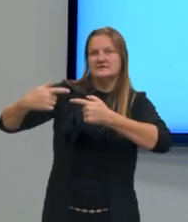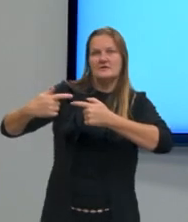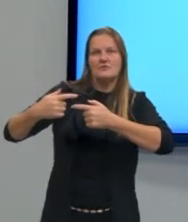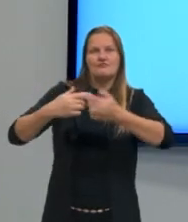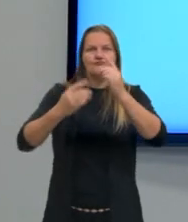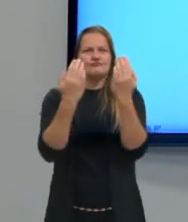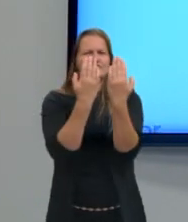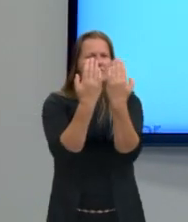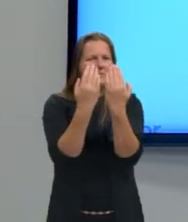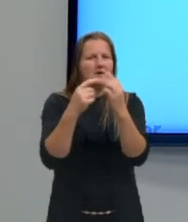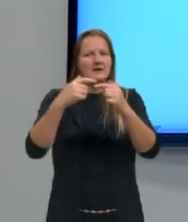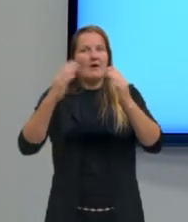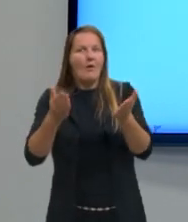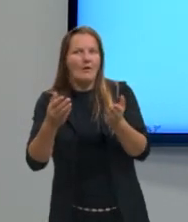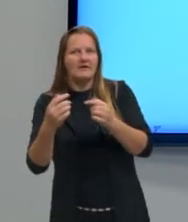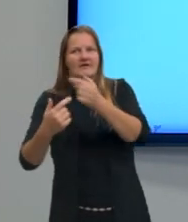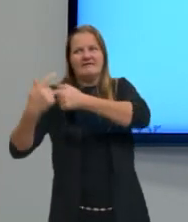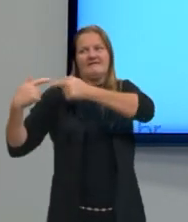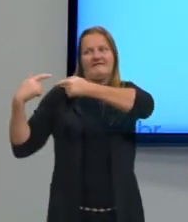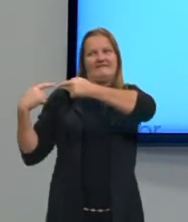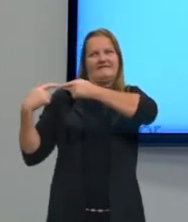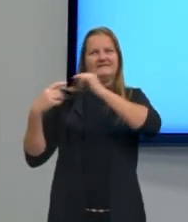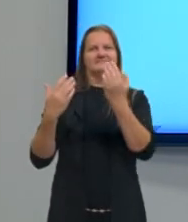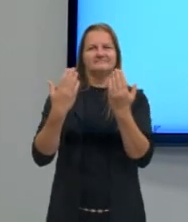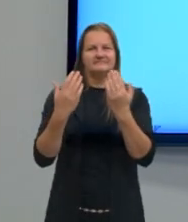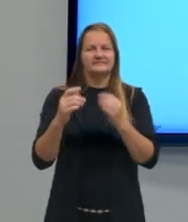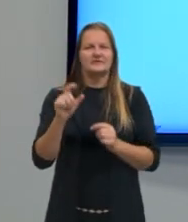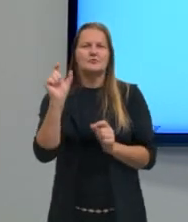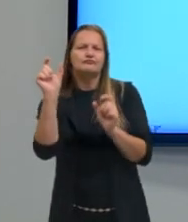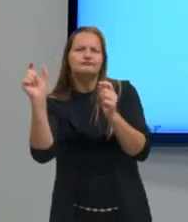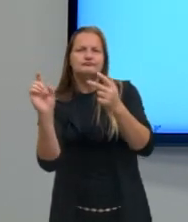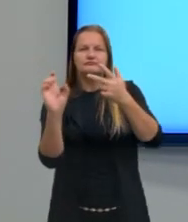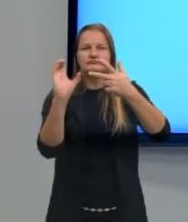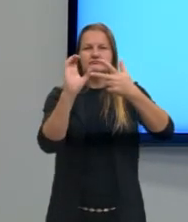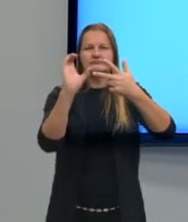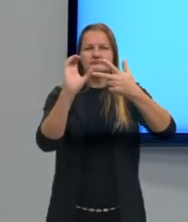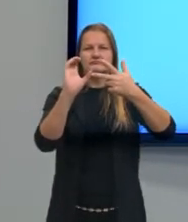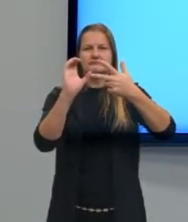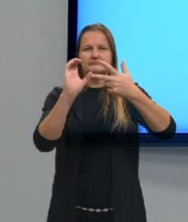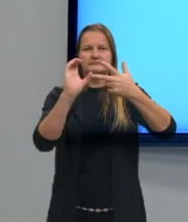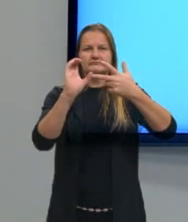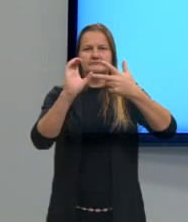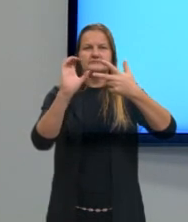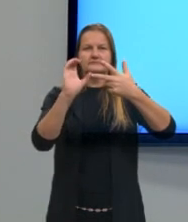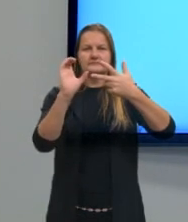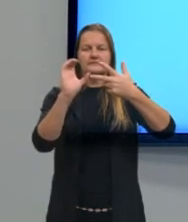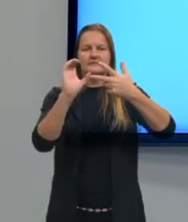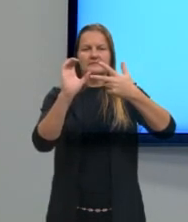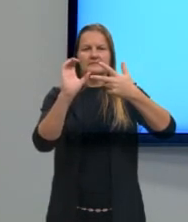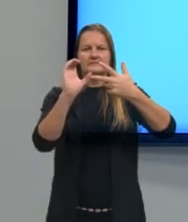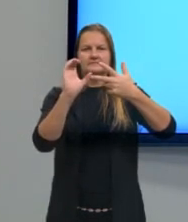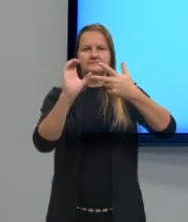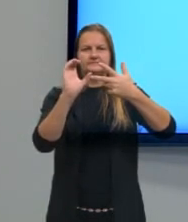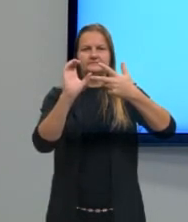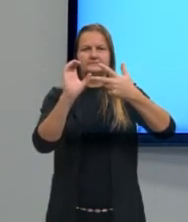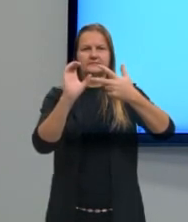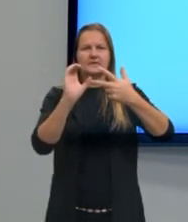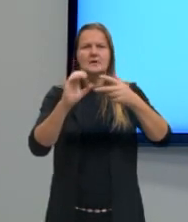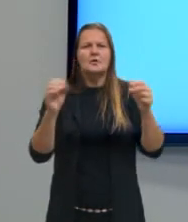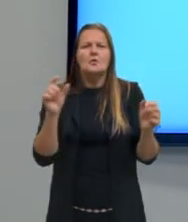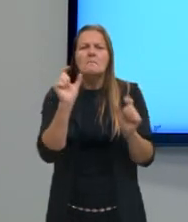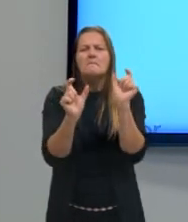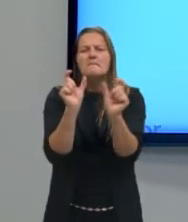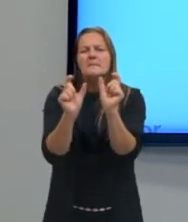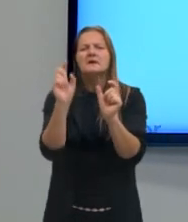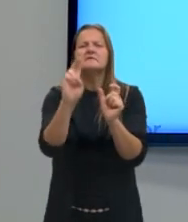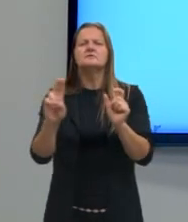É uma resposta ok, vamos ver se alguma outra encaixa melhor. Letra C. O emprego de